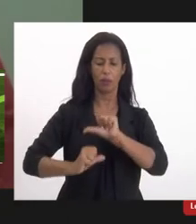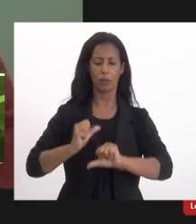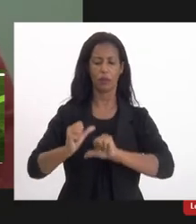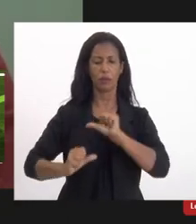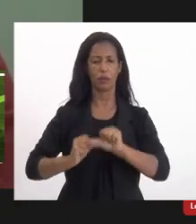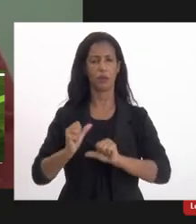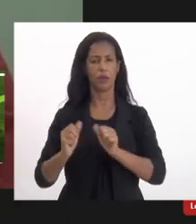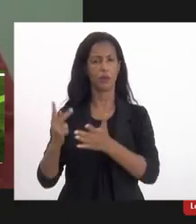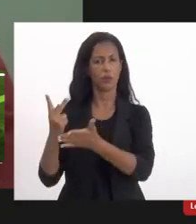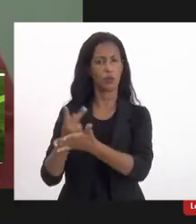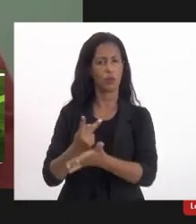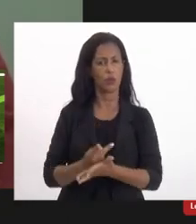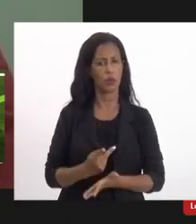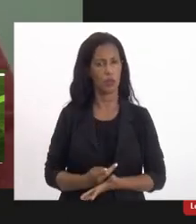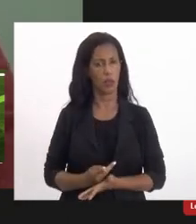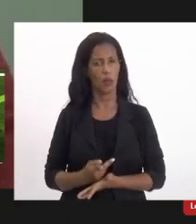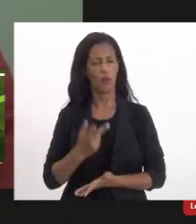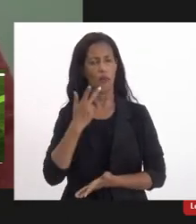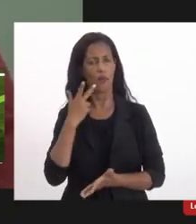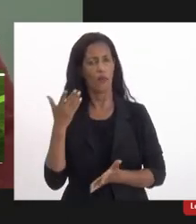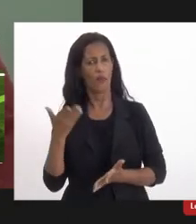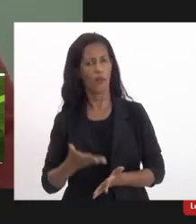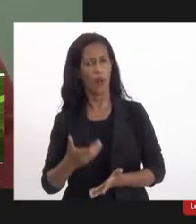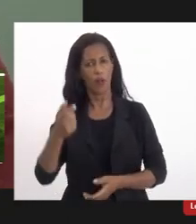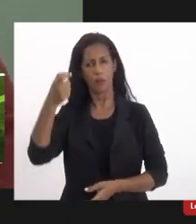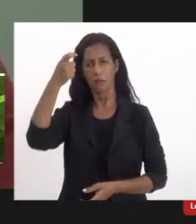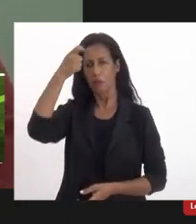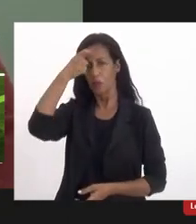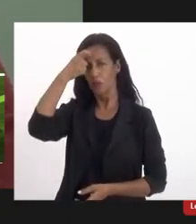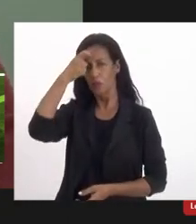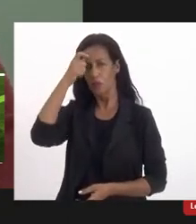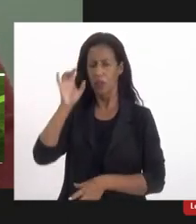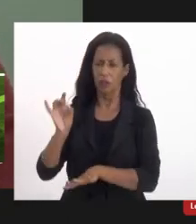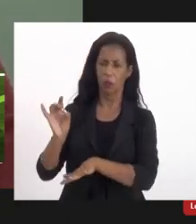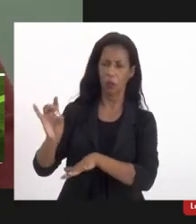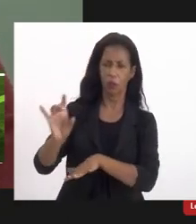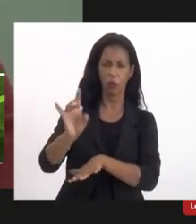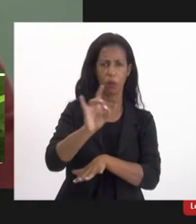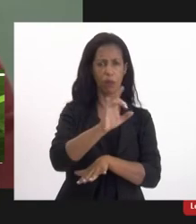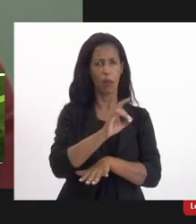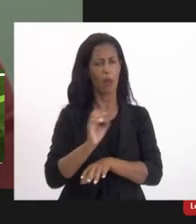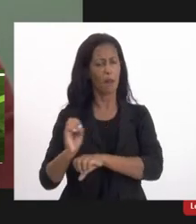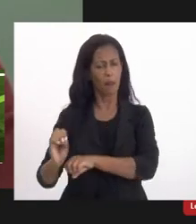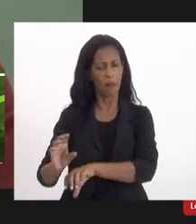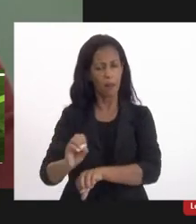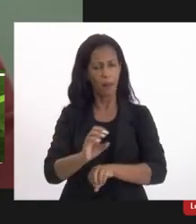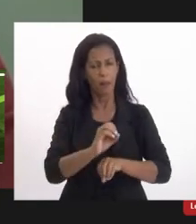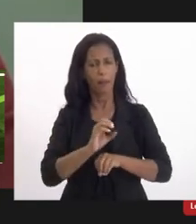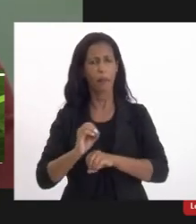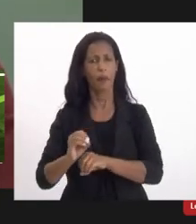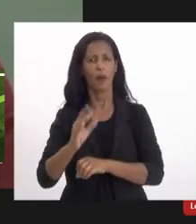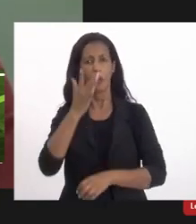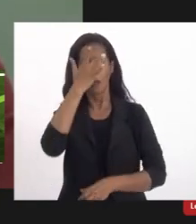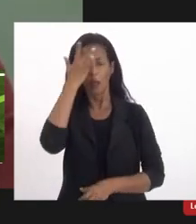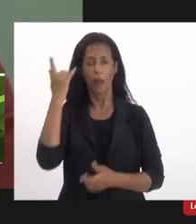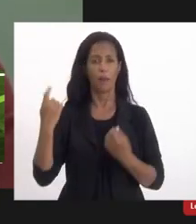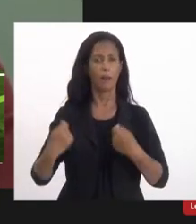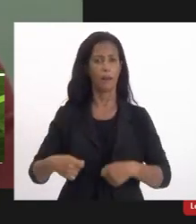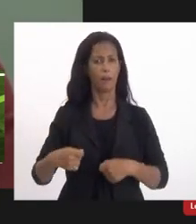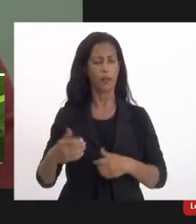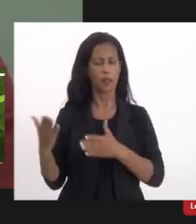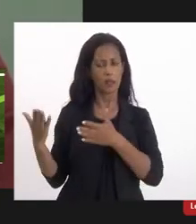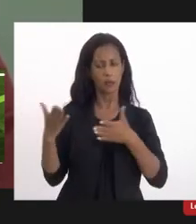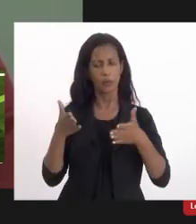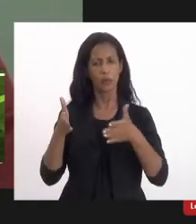maus hábitos, diz respeito à conscientização, conscientizar para educar, para isso, as pessoas precisam se